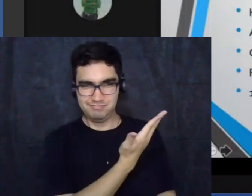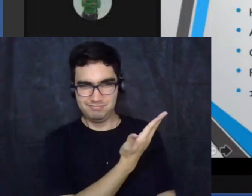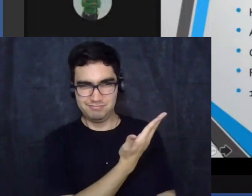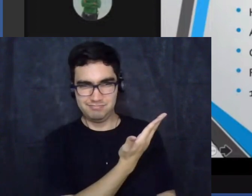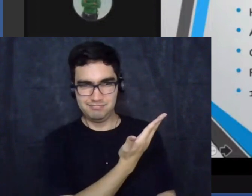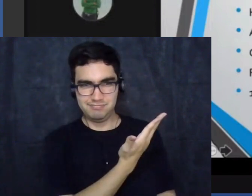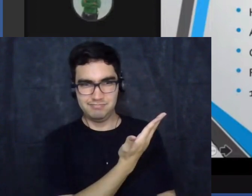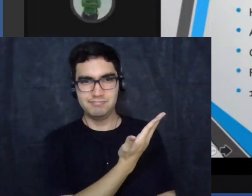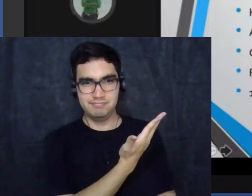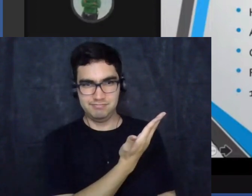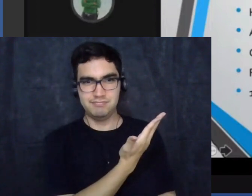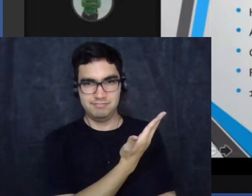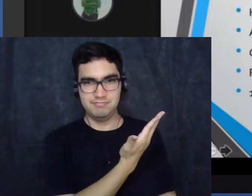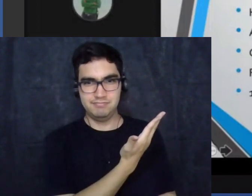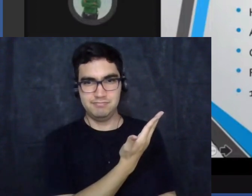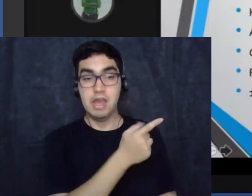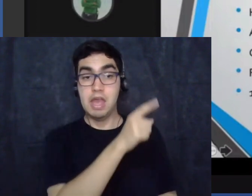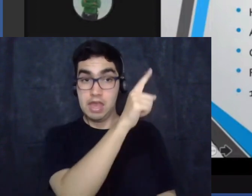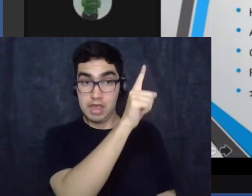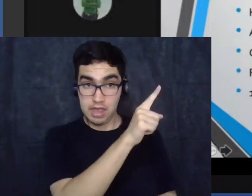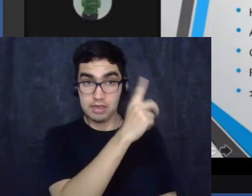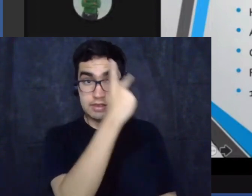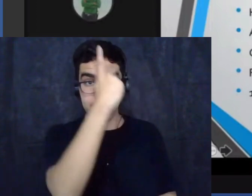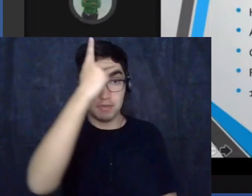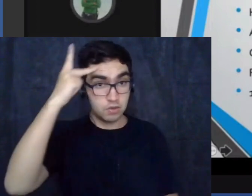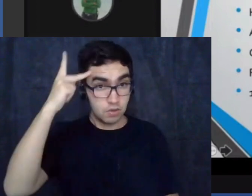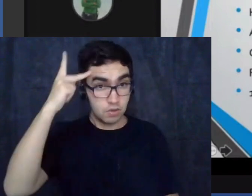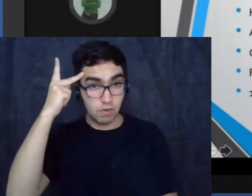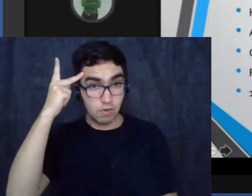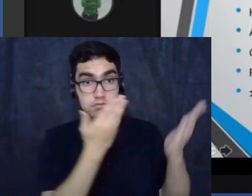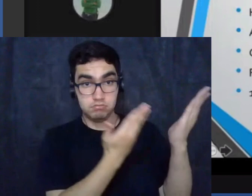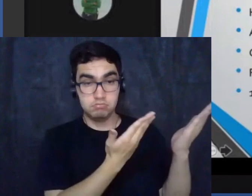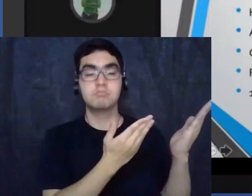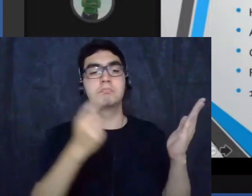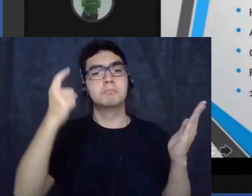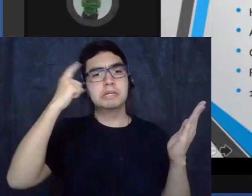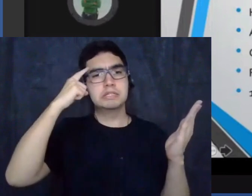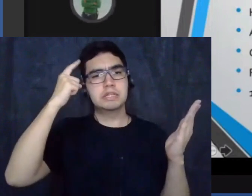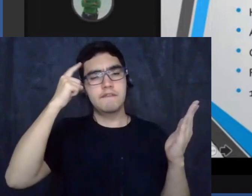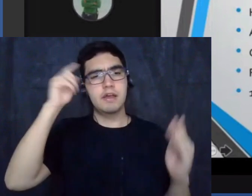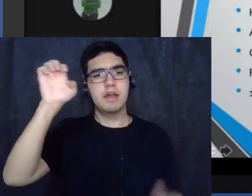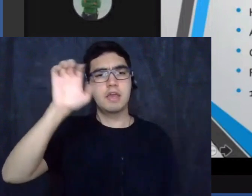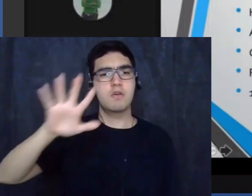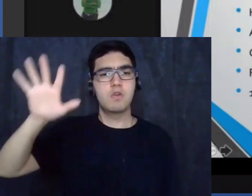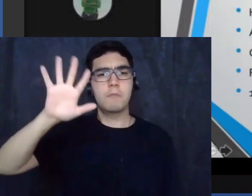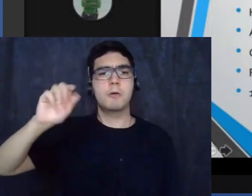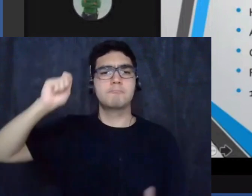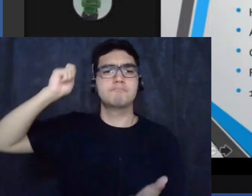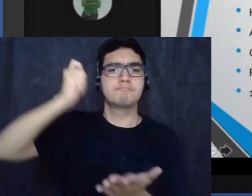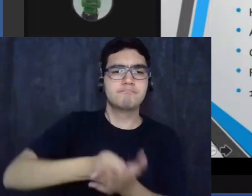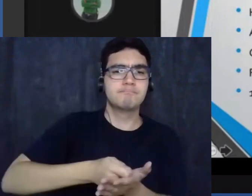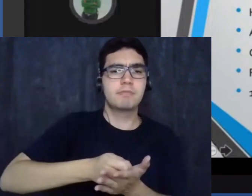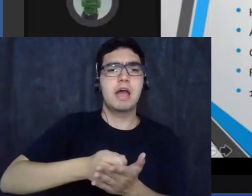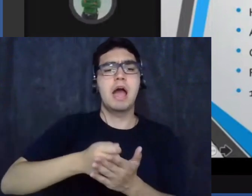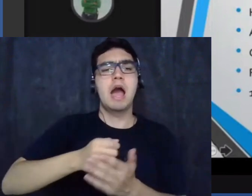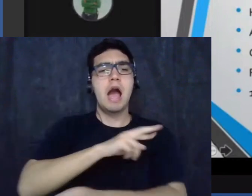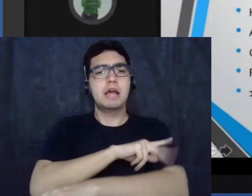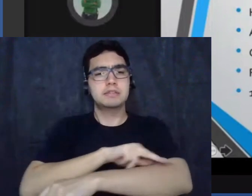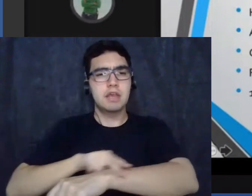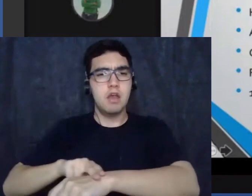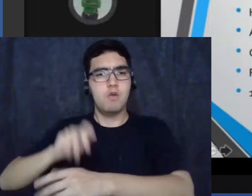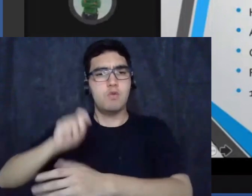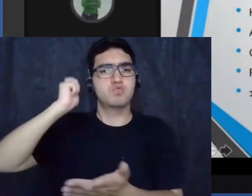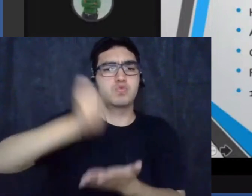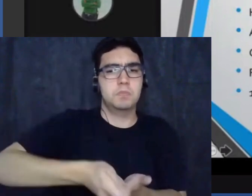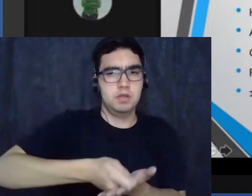esse domínio europeu como uma questão racial. eles usavam